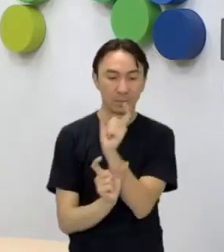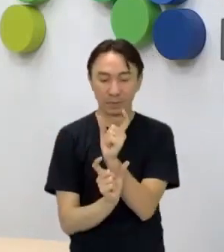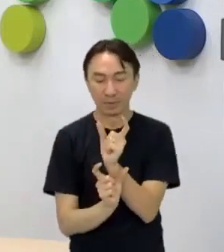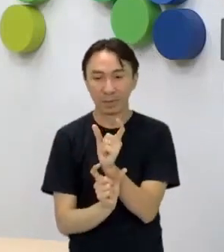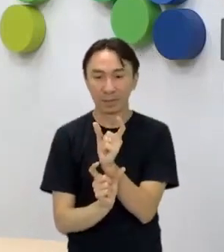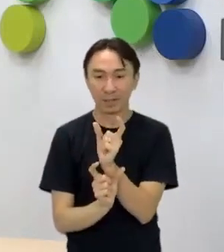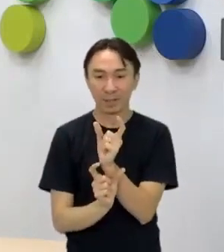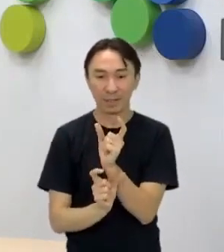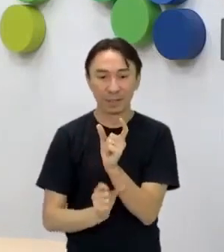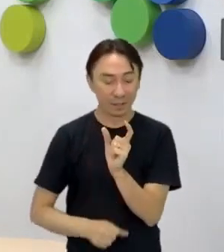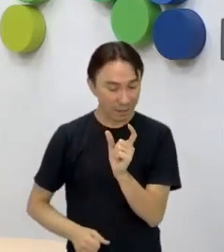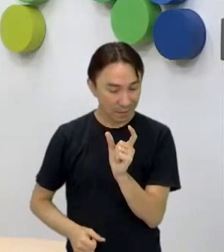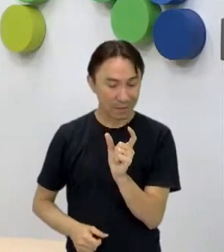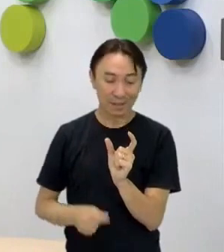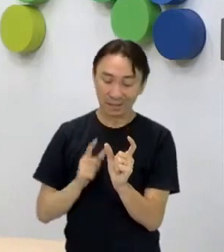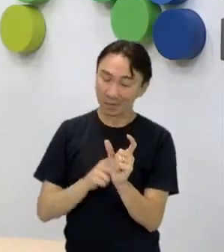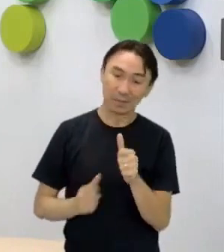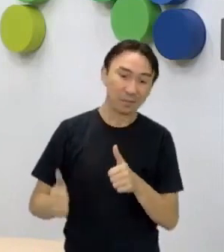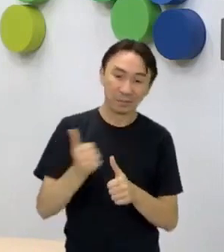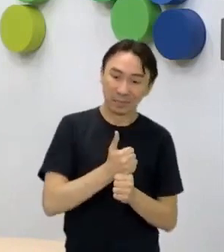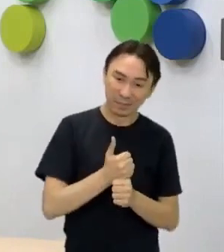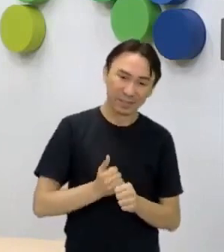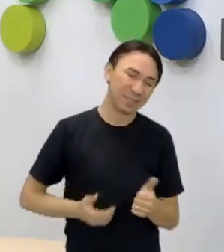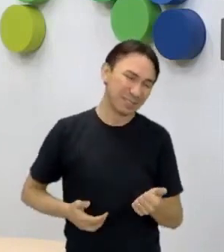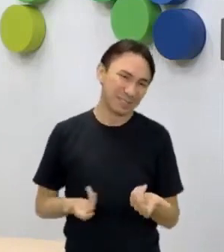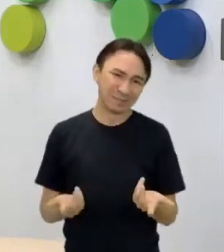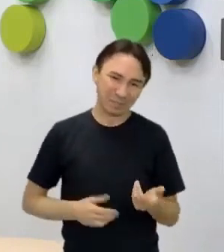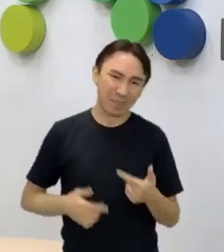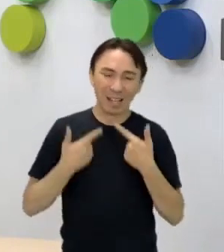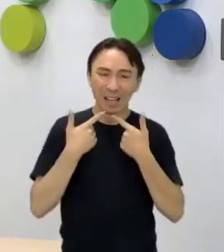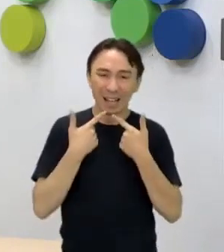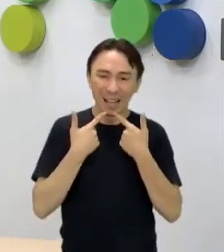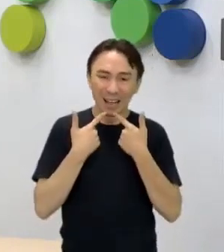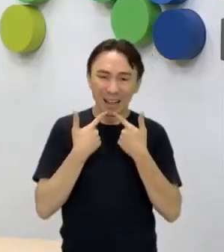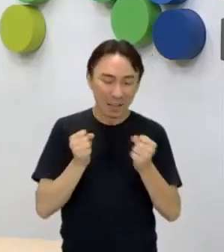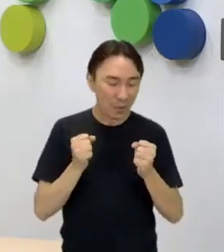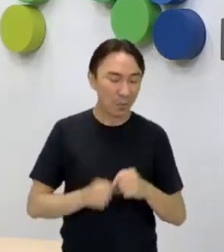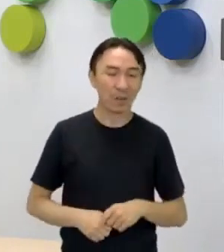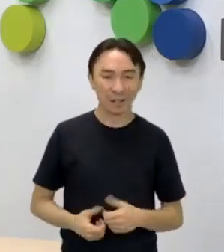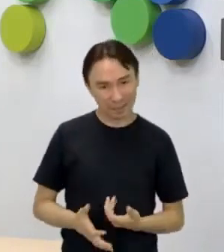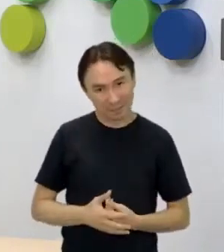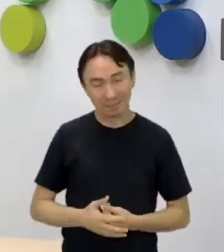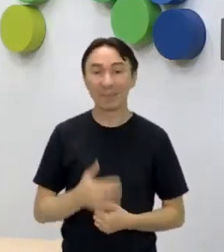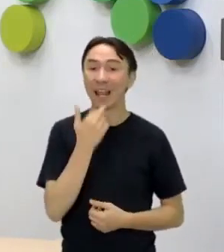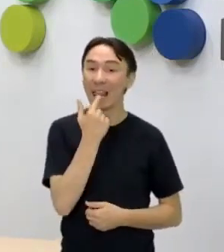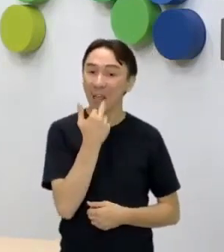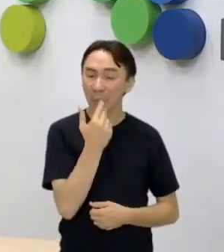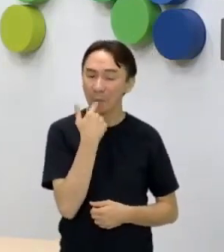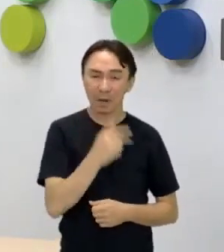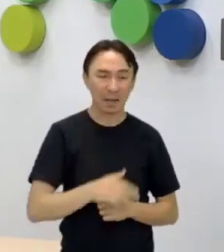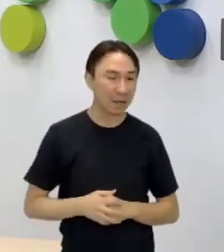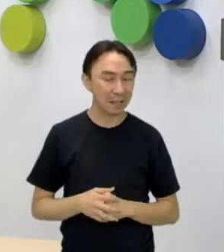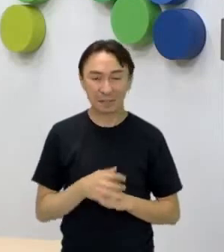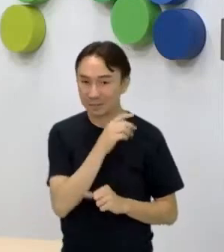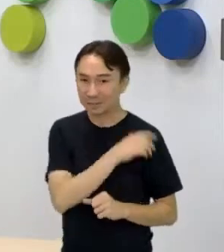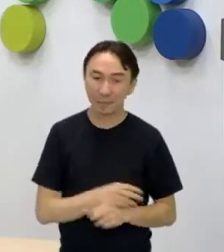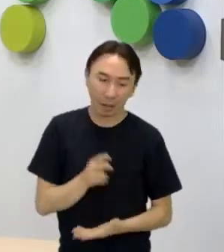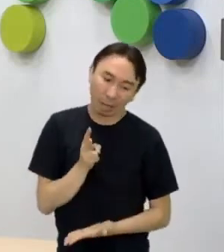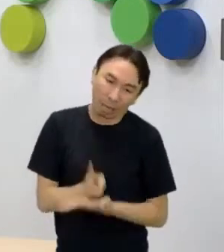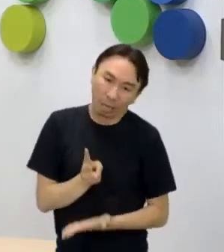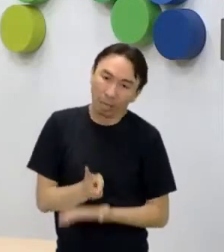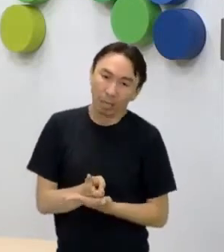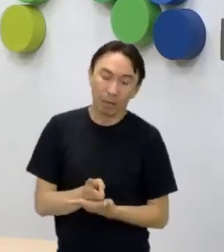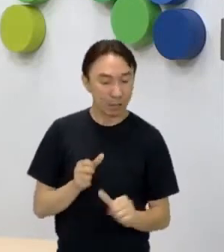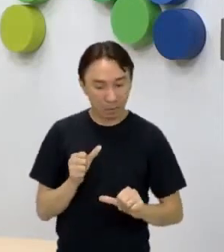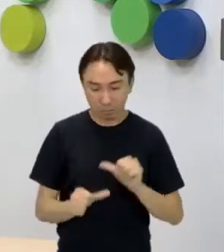mesma coisa, porque com o tempo a língua é muito dinâmica, ela é viva, ela vai se alterando, ela vai se ajeitando, ela vai se adequando